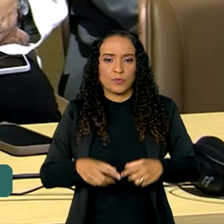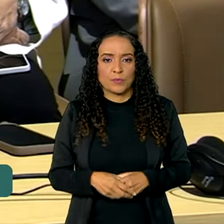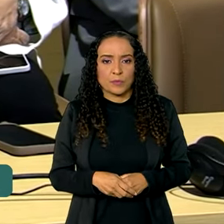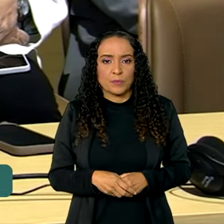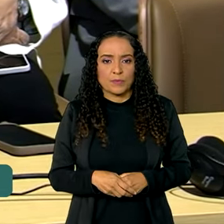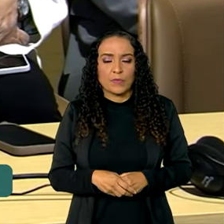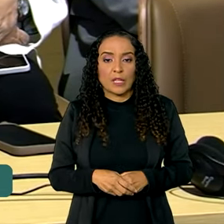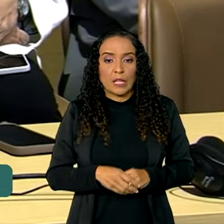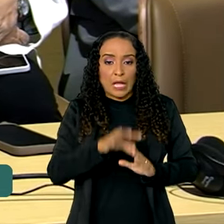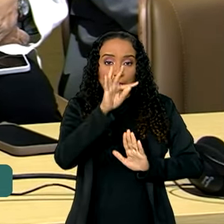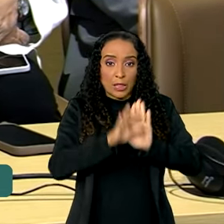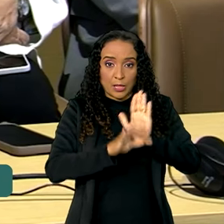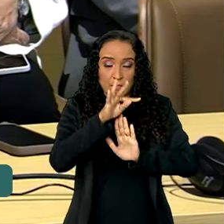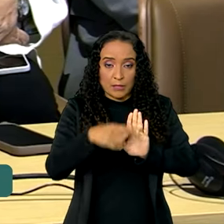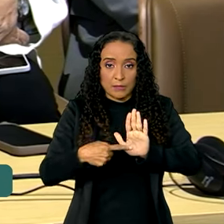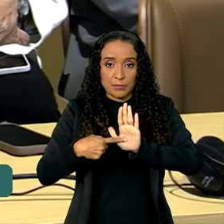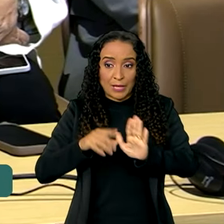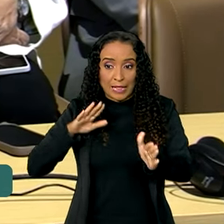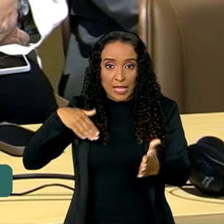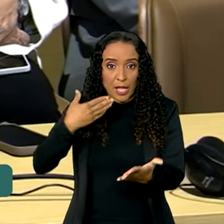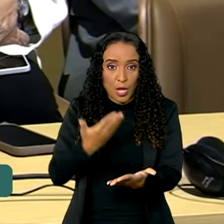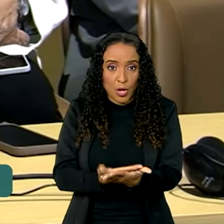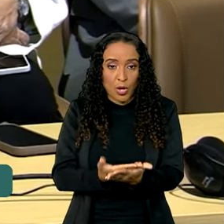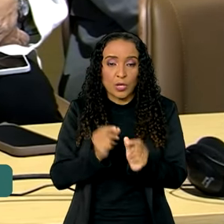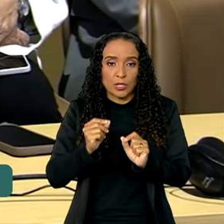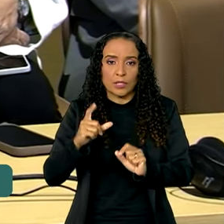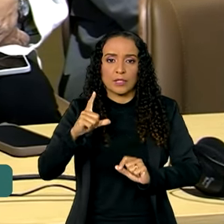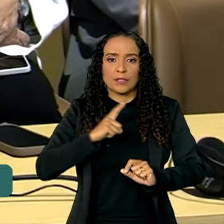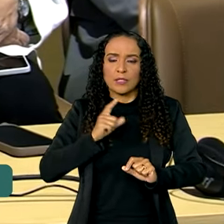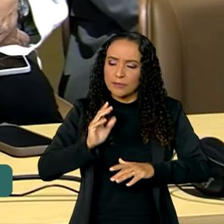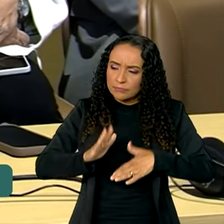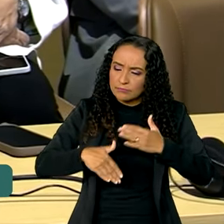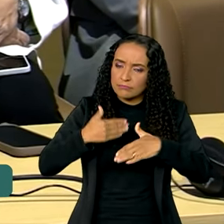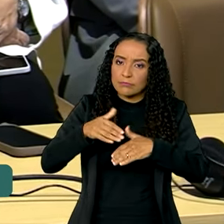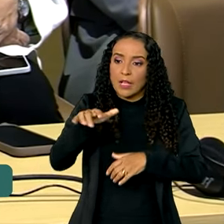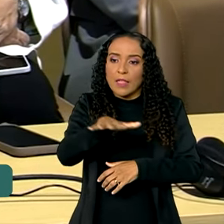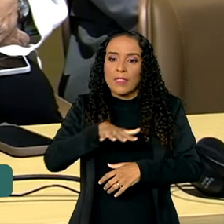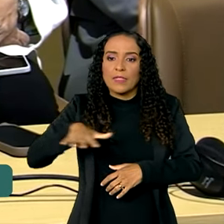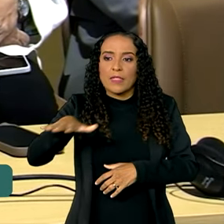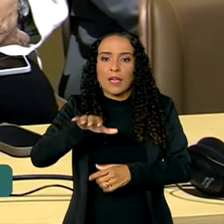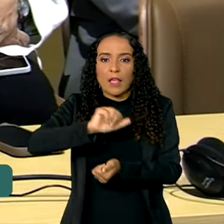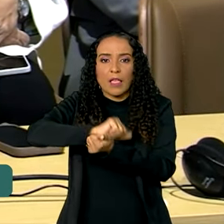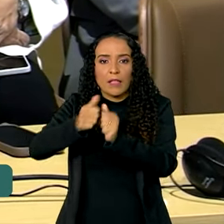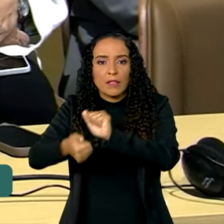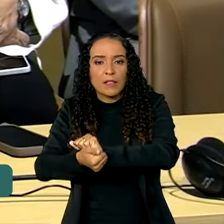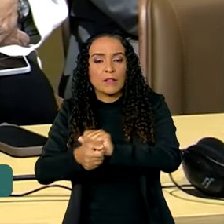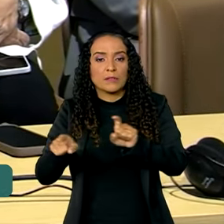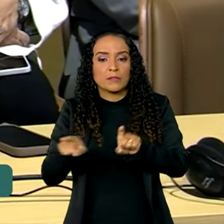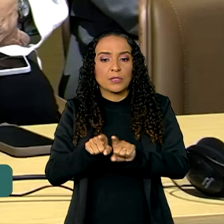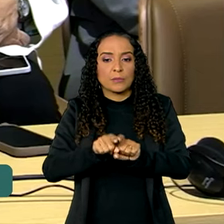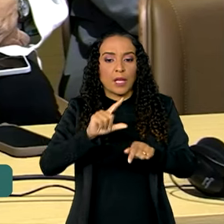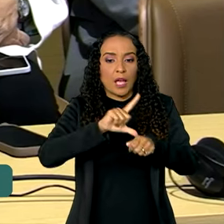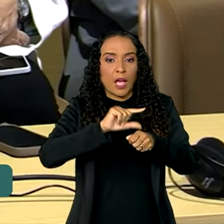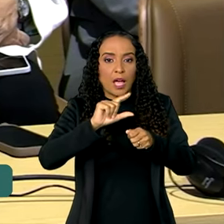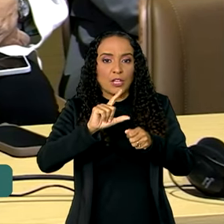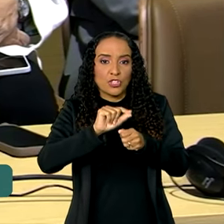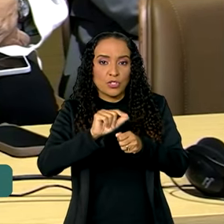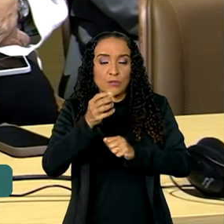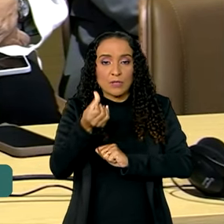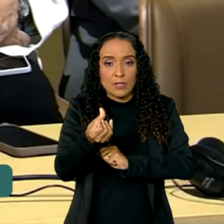Nos textos apresentados até o momento, tivemos avanços na área de adaptação do artigo 6.